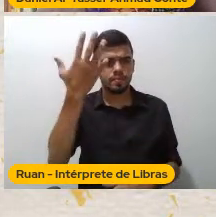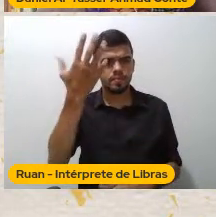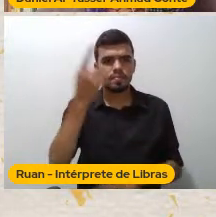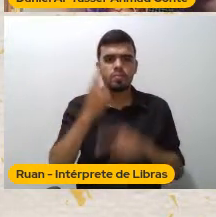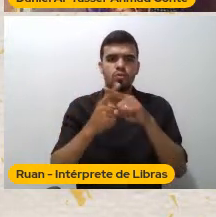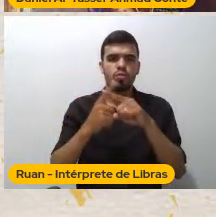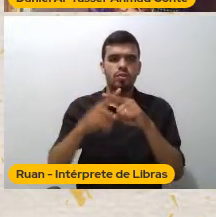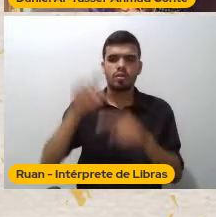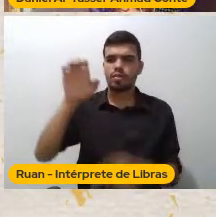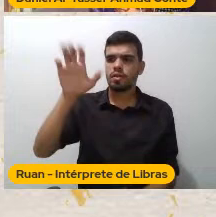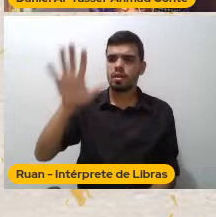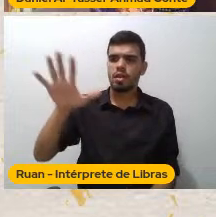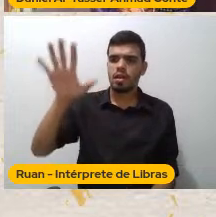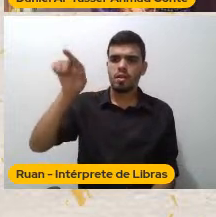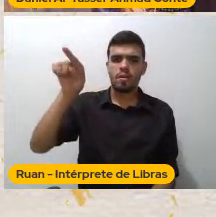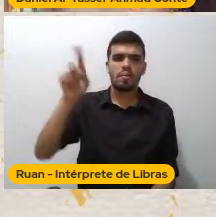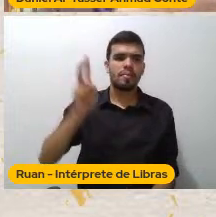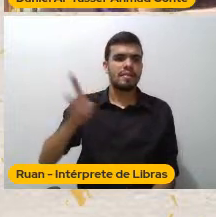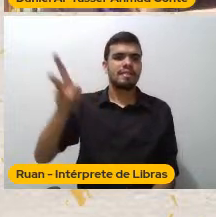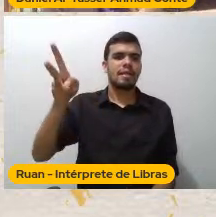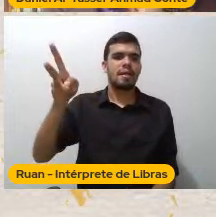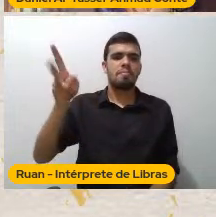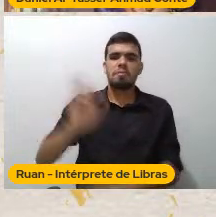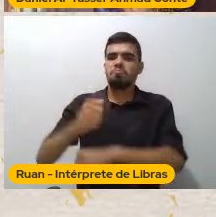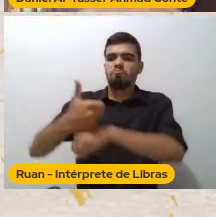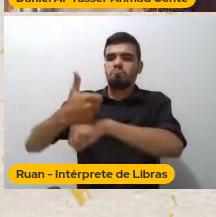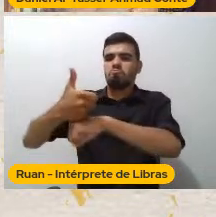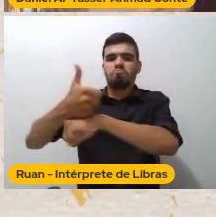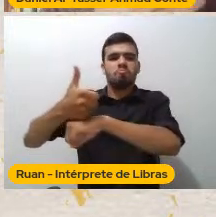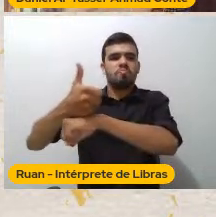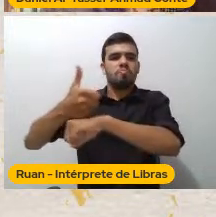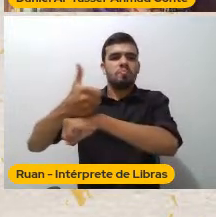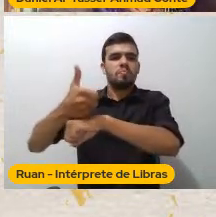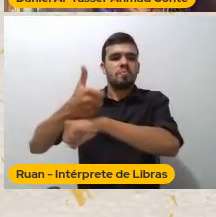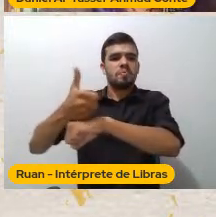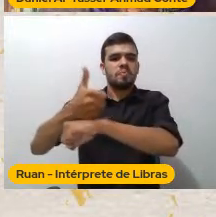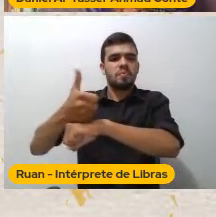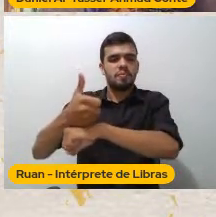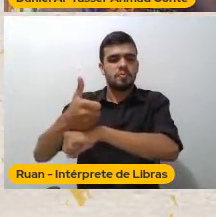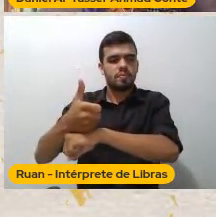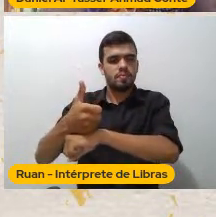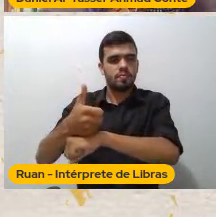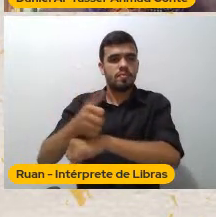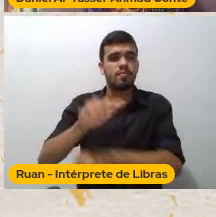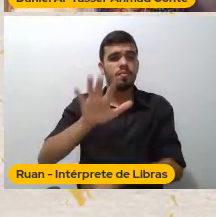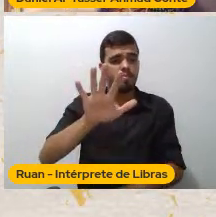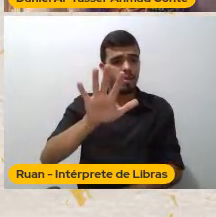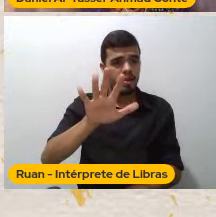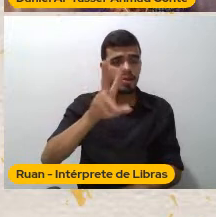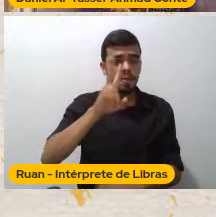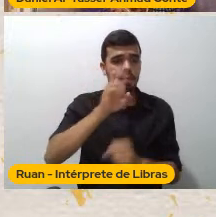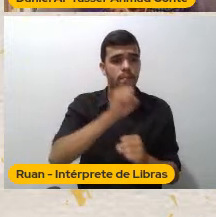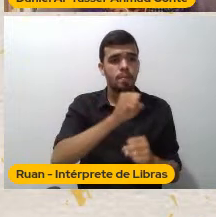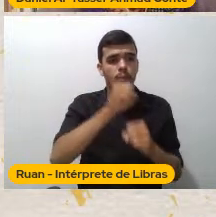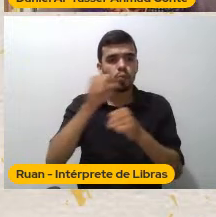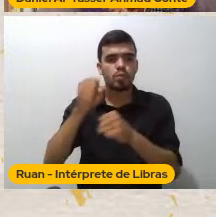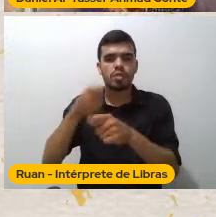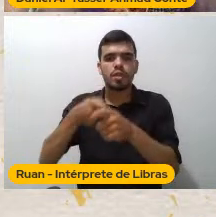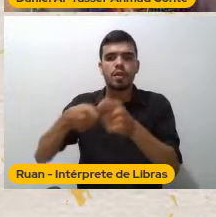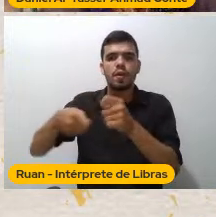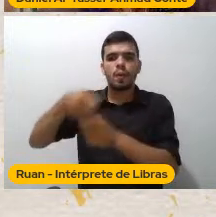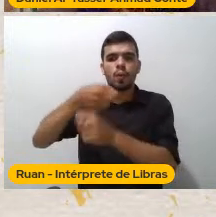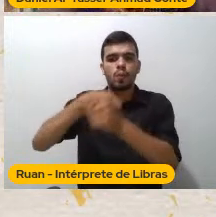Como a salvadora Até os Estados Unidos A gente muda O poder econômico Muda A ordem de domínio Mas a gente está ali